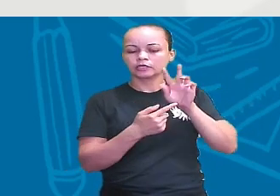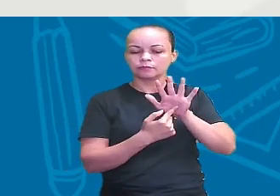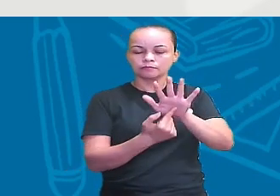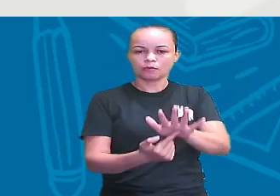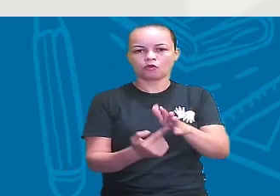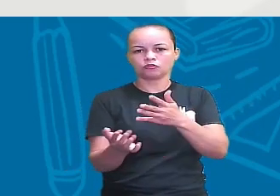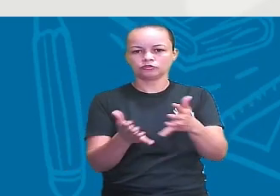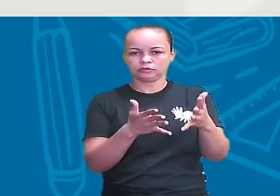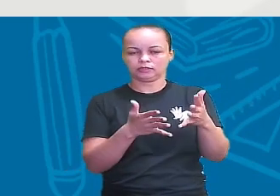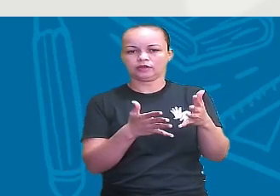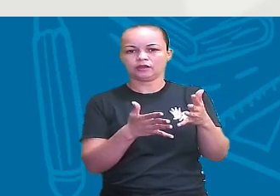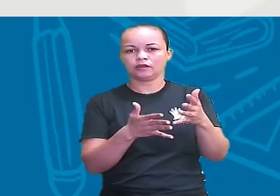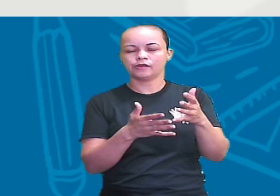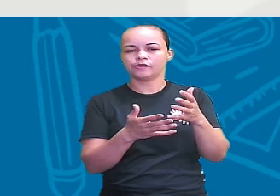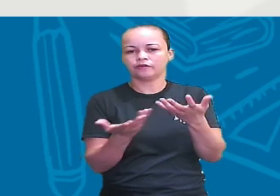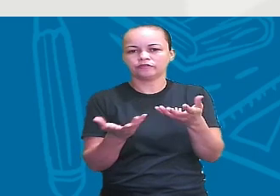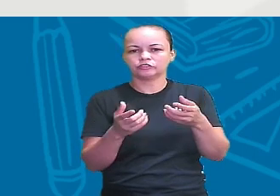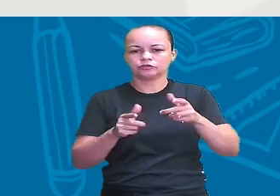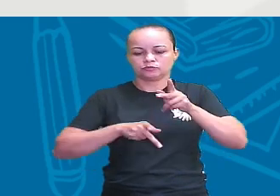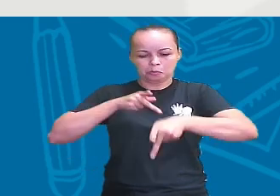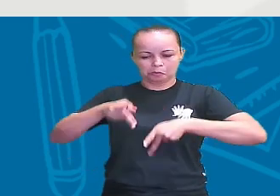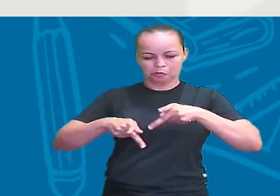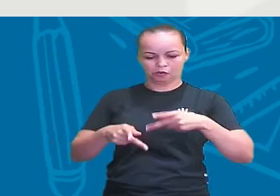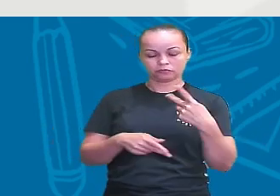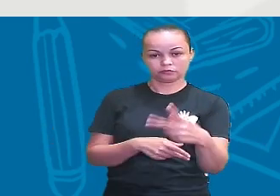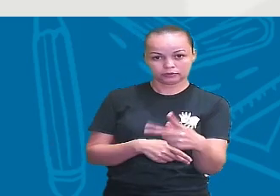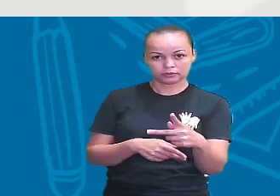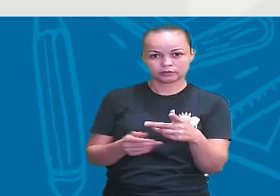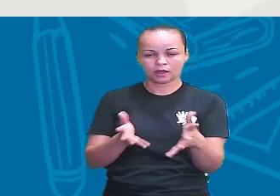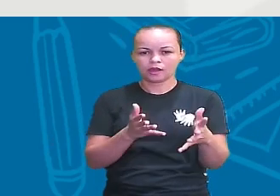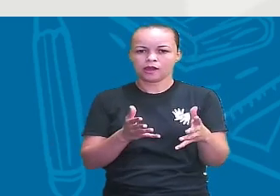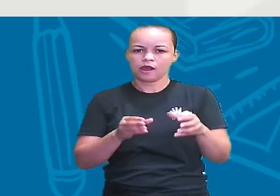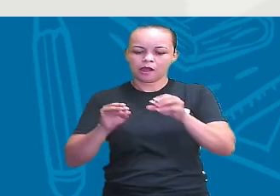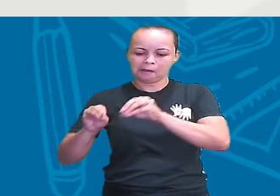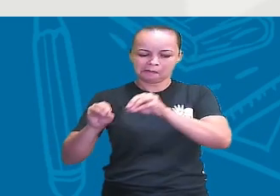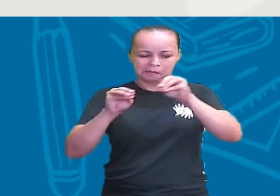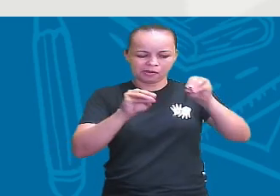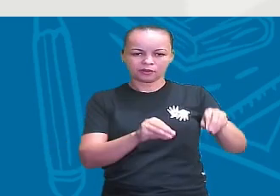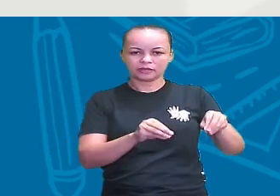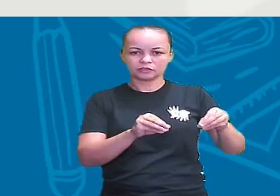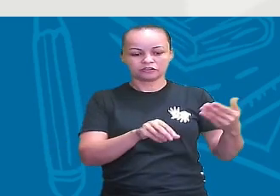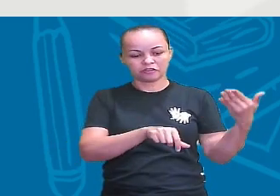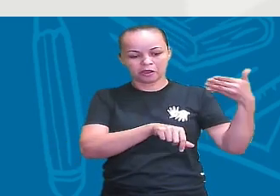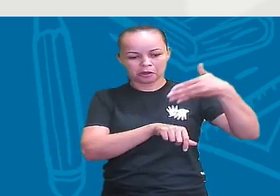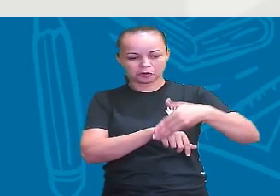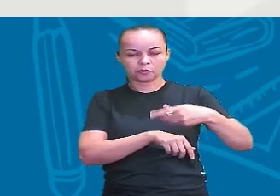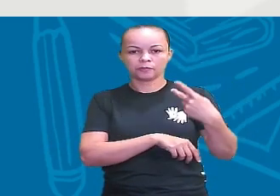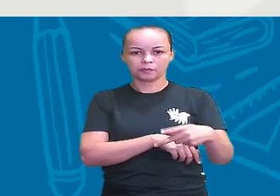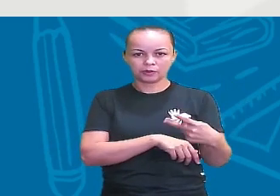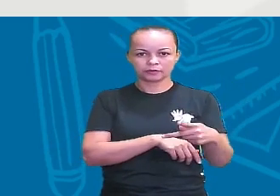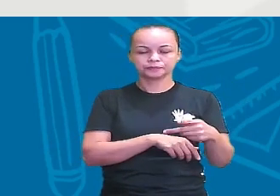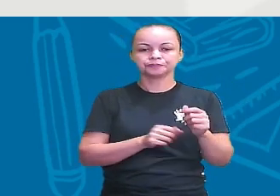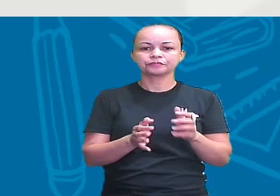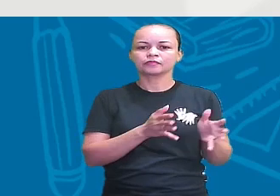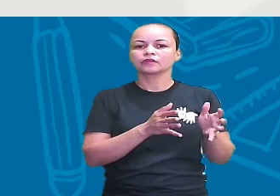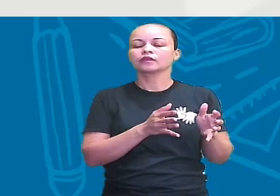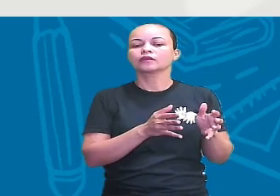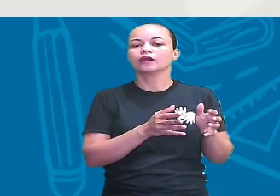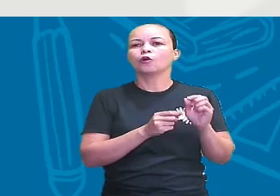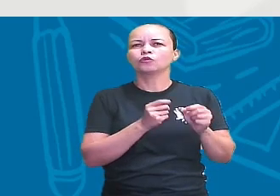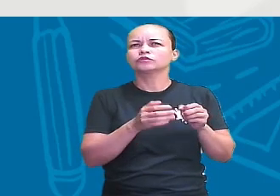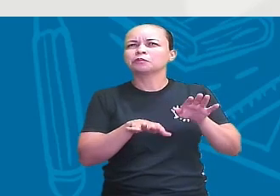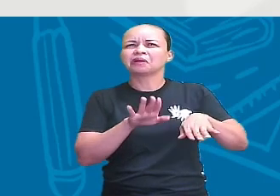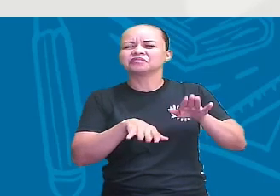desses povos que vieram nessa migração, né? Que vieram pra cá através do estreito de Bering, com mais de 12,